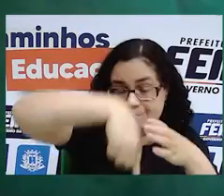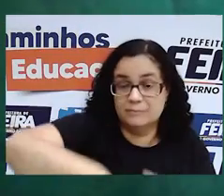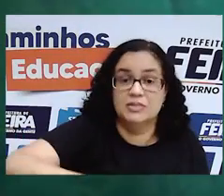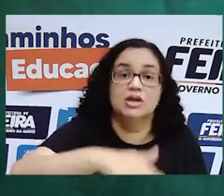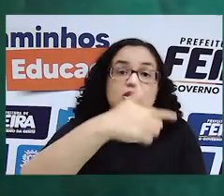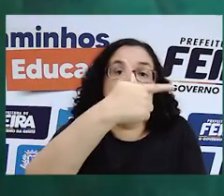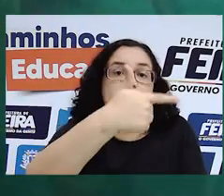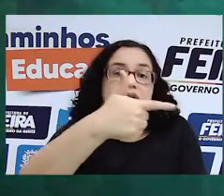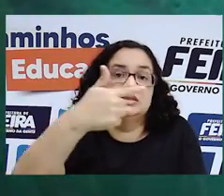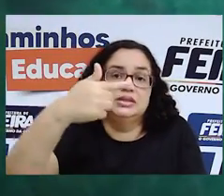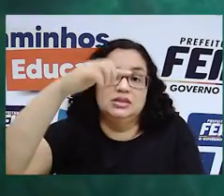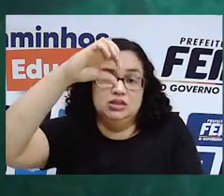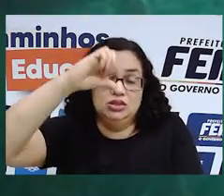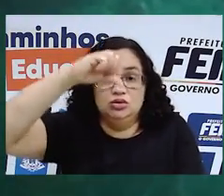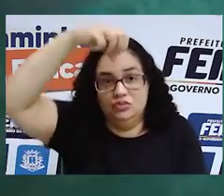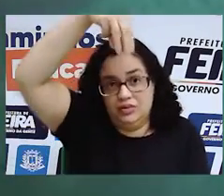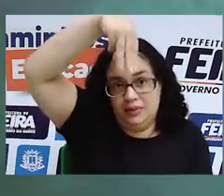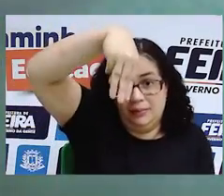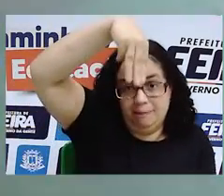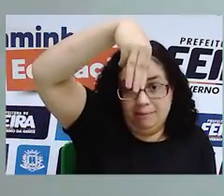279 metros.